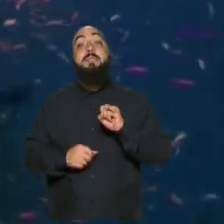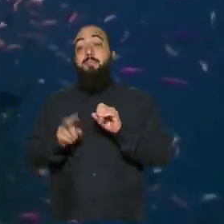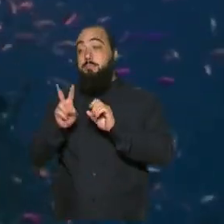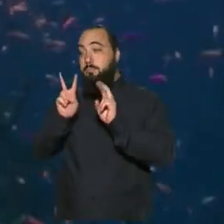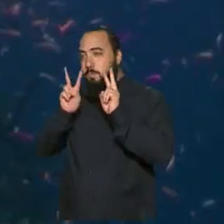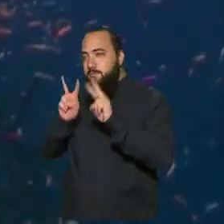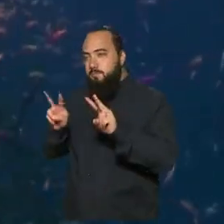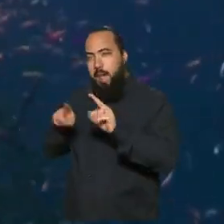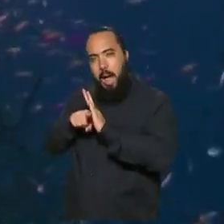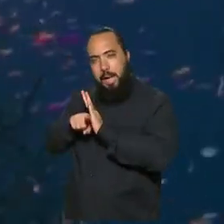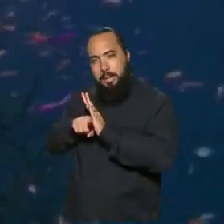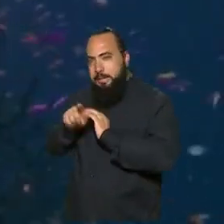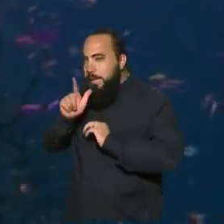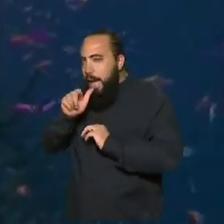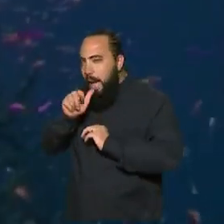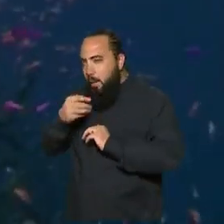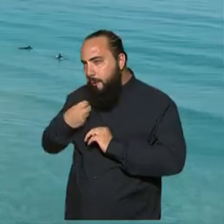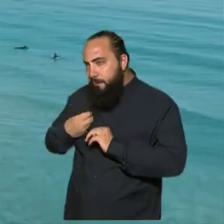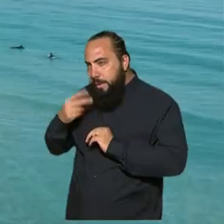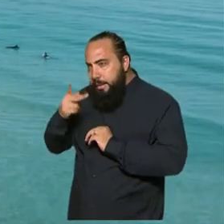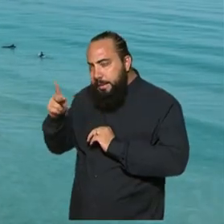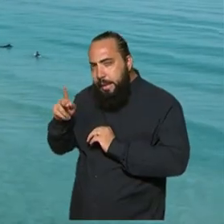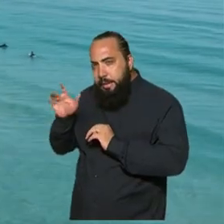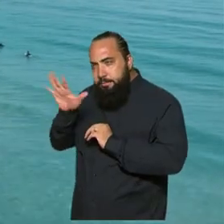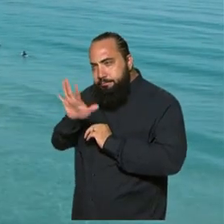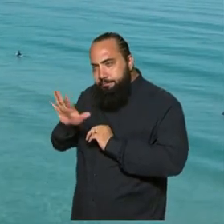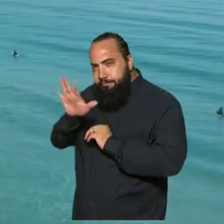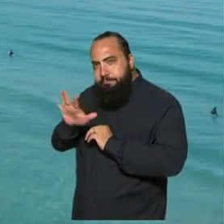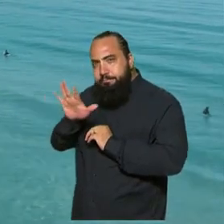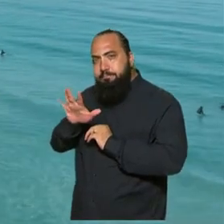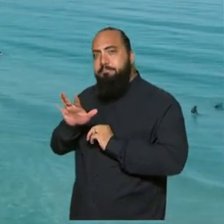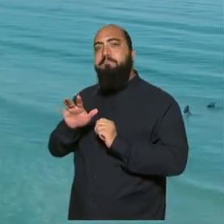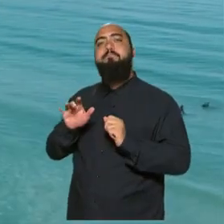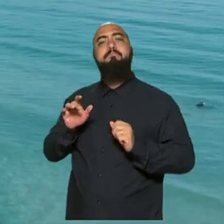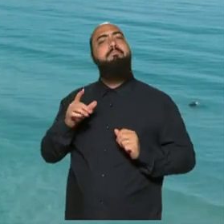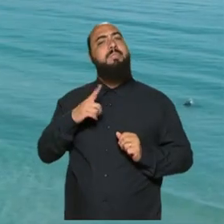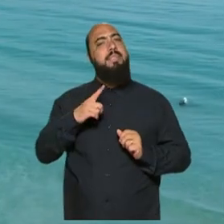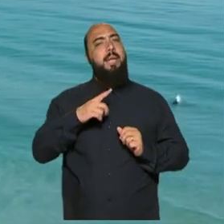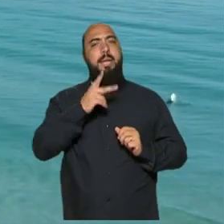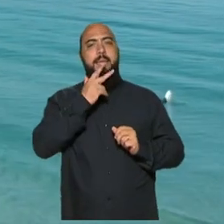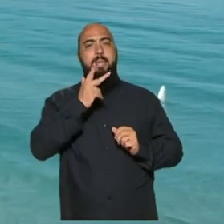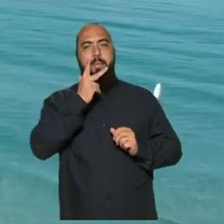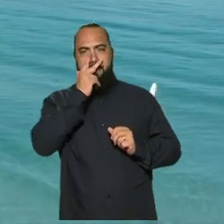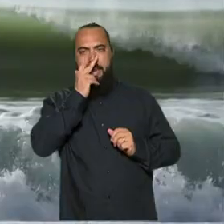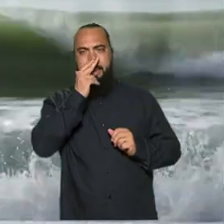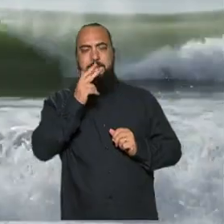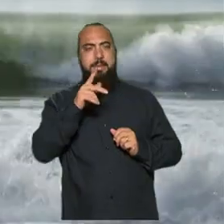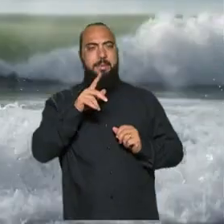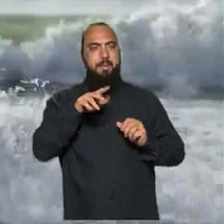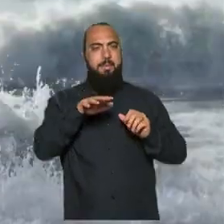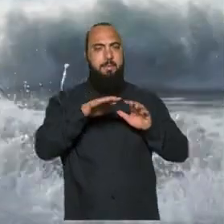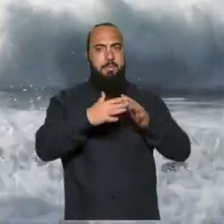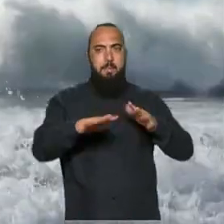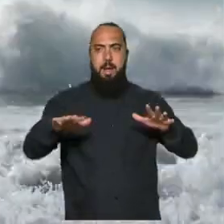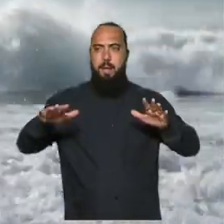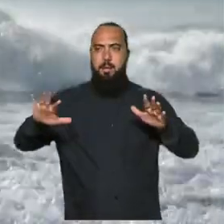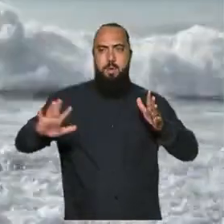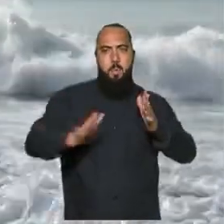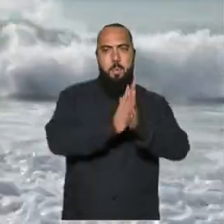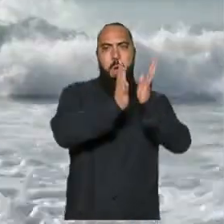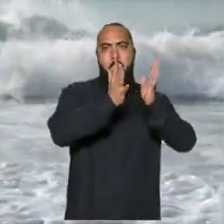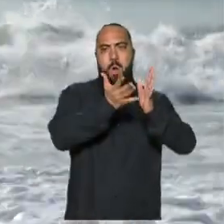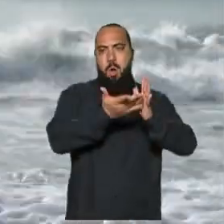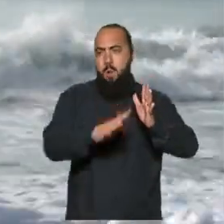na água do ponto de vista físico, por exemplo, as correntes, as marés, as ondas, como elas